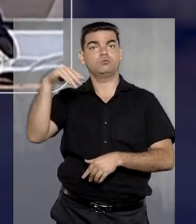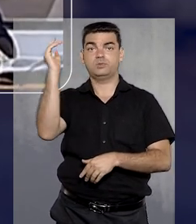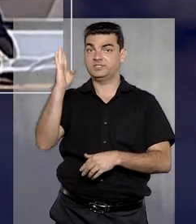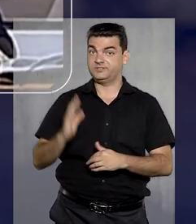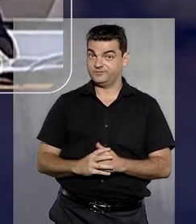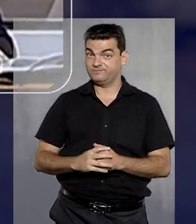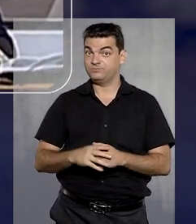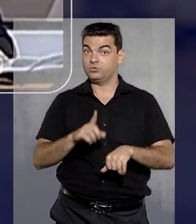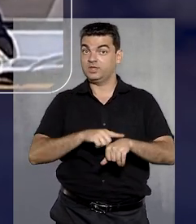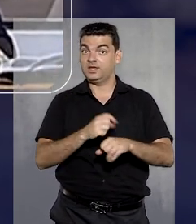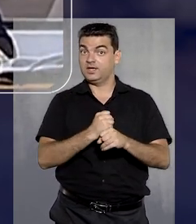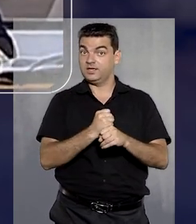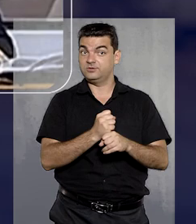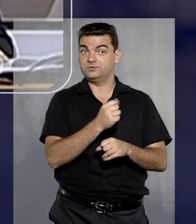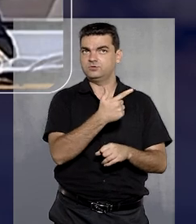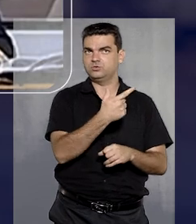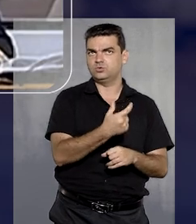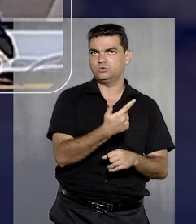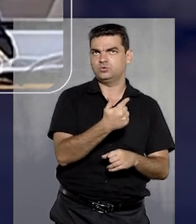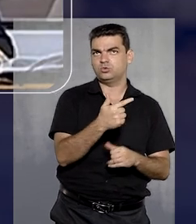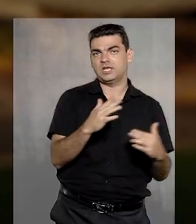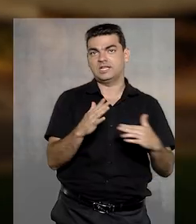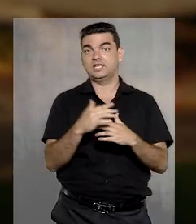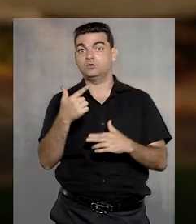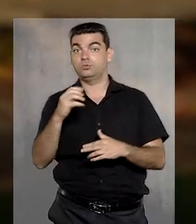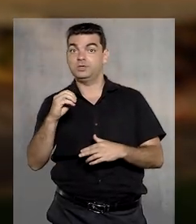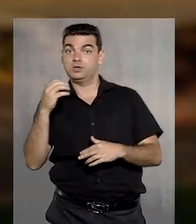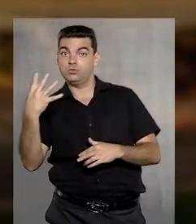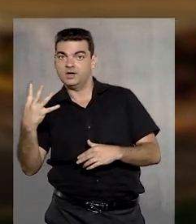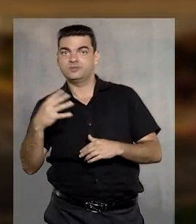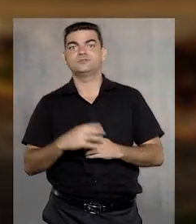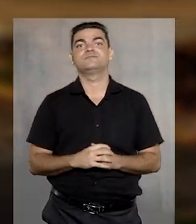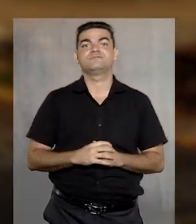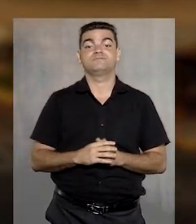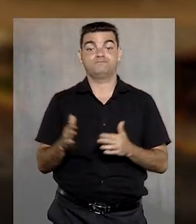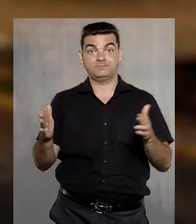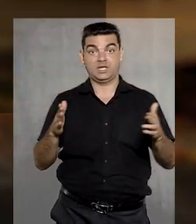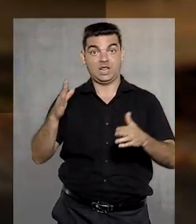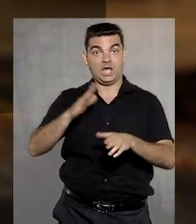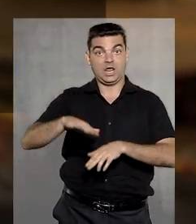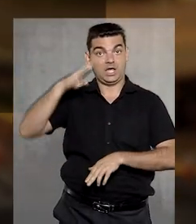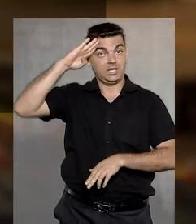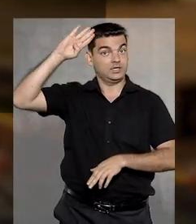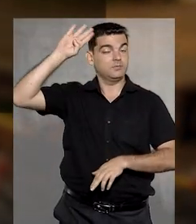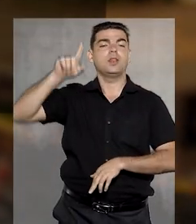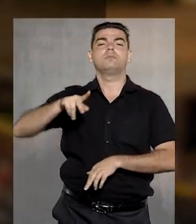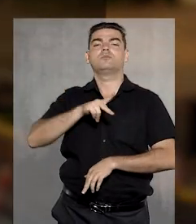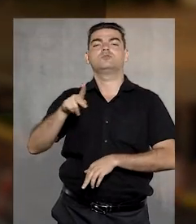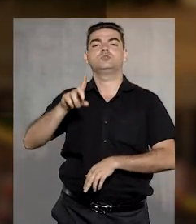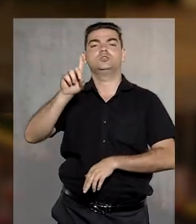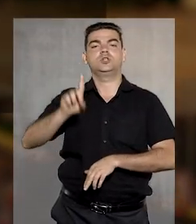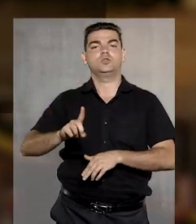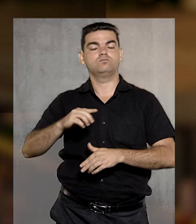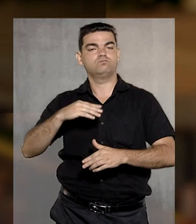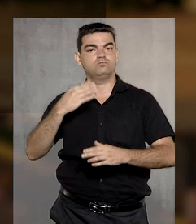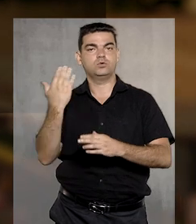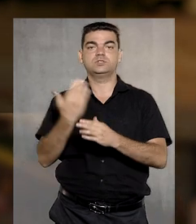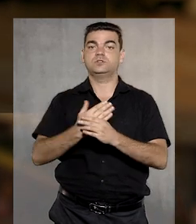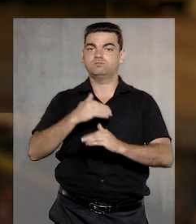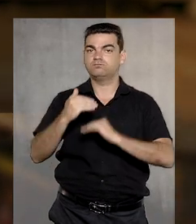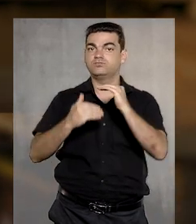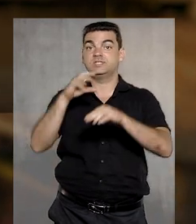Federais do Brasil entre 2002 e 2004. No meio acadêmico, é professor de Direito